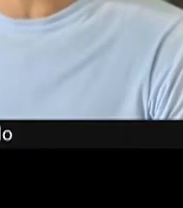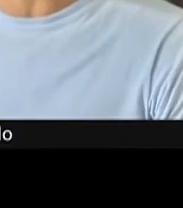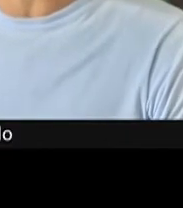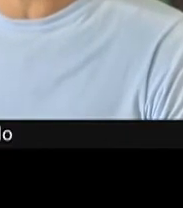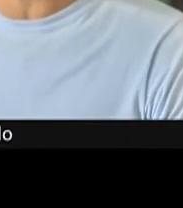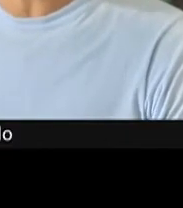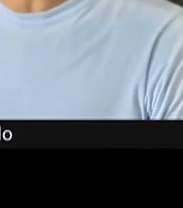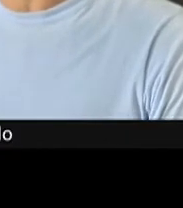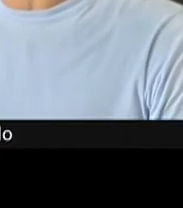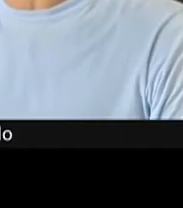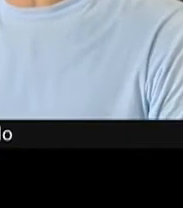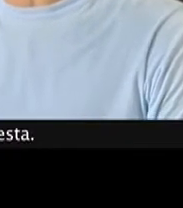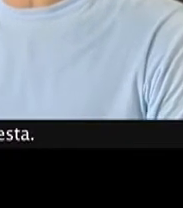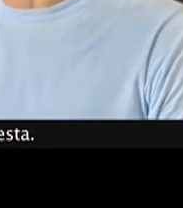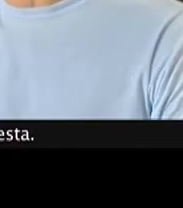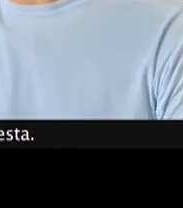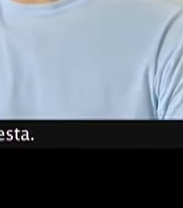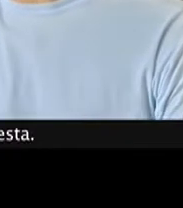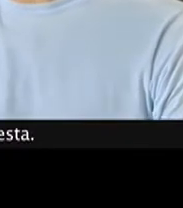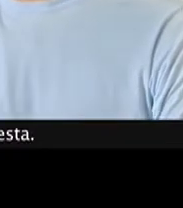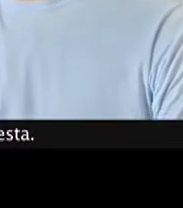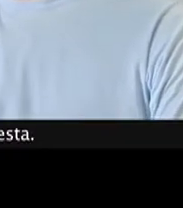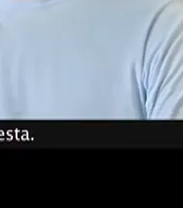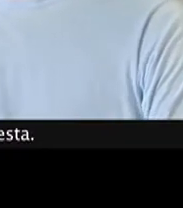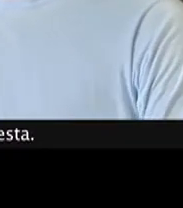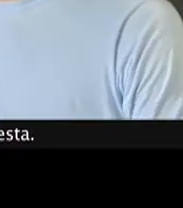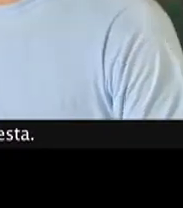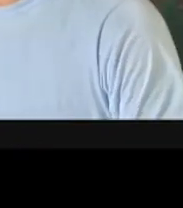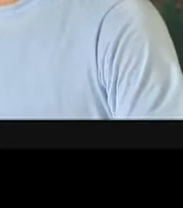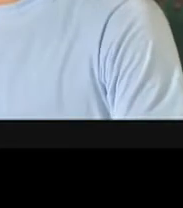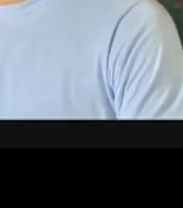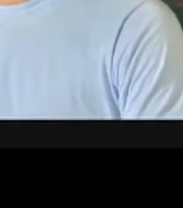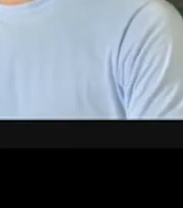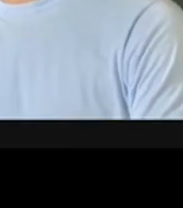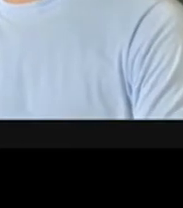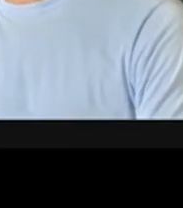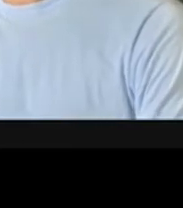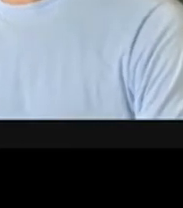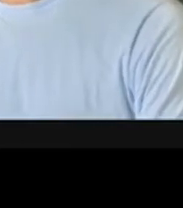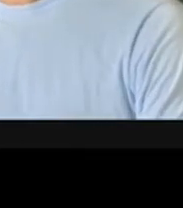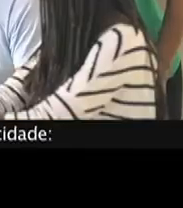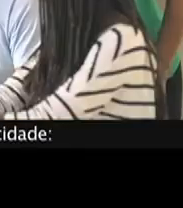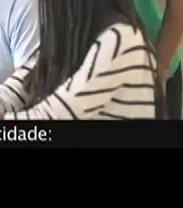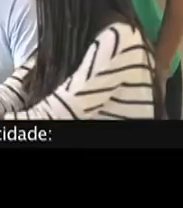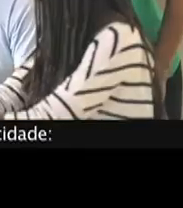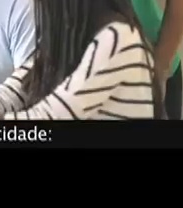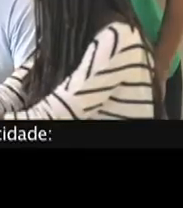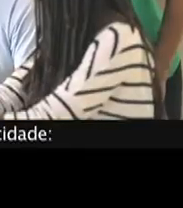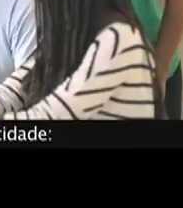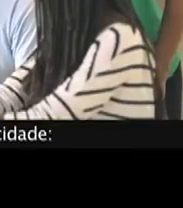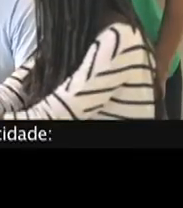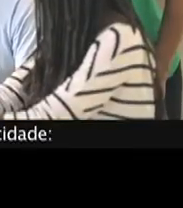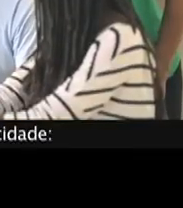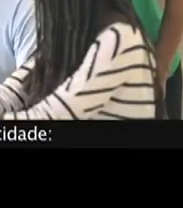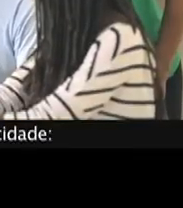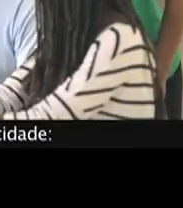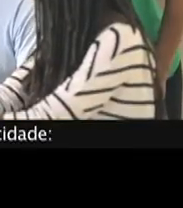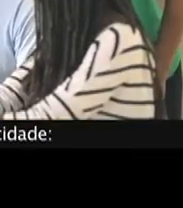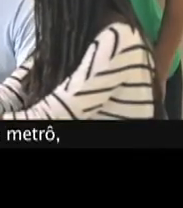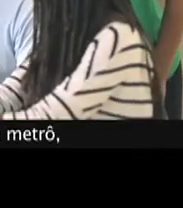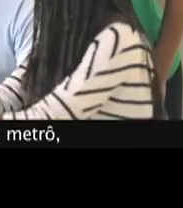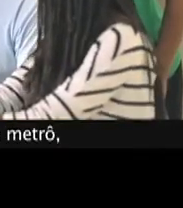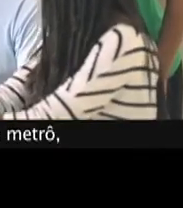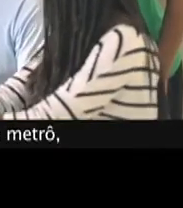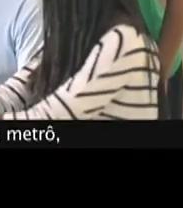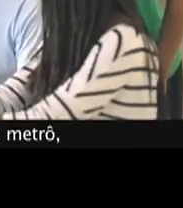imprensa, turistas e todo mundo que vier participar dessa grande festa. Para orientar esse pessoal, os voluntários vão estar por toda a